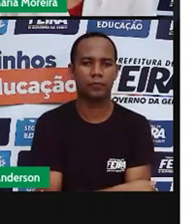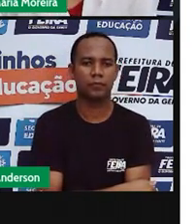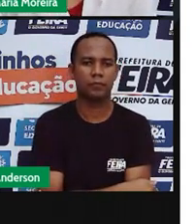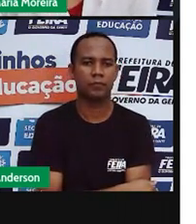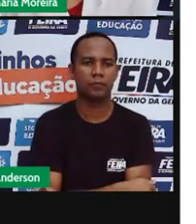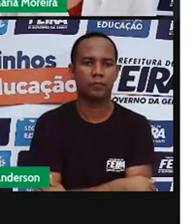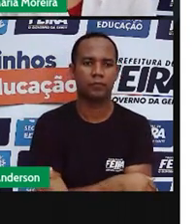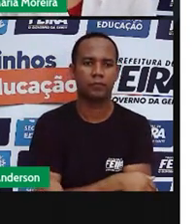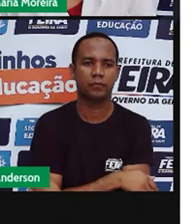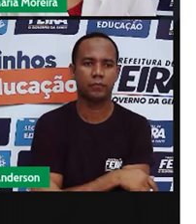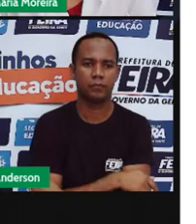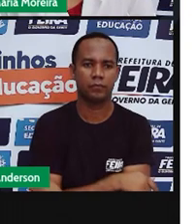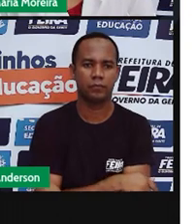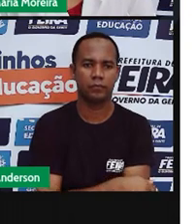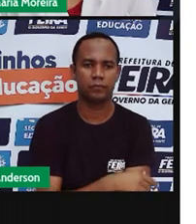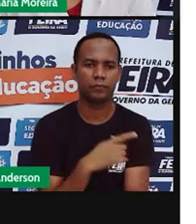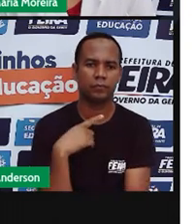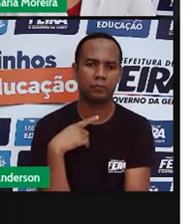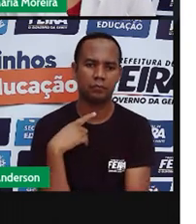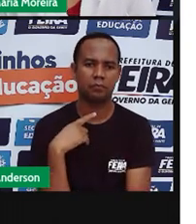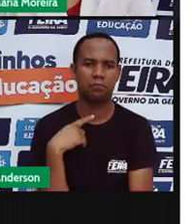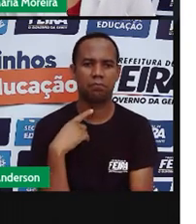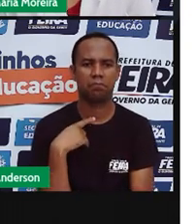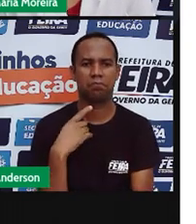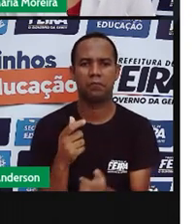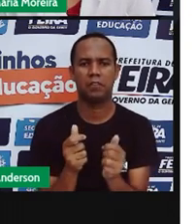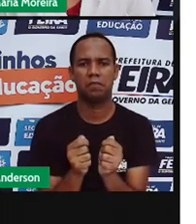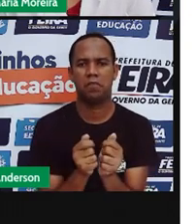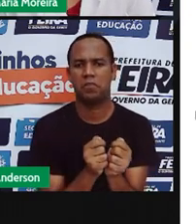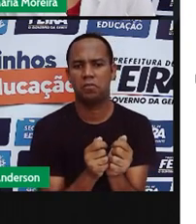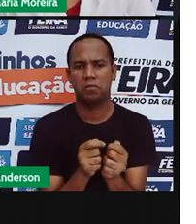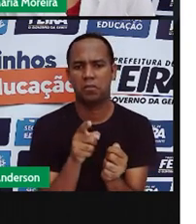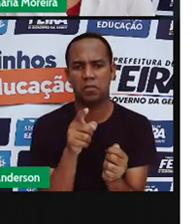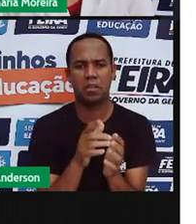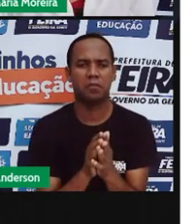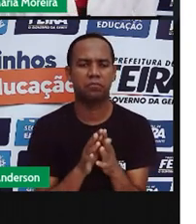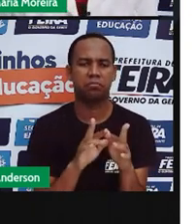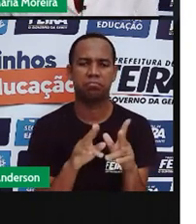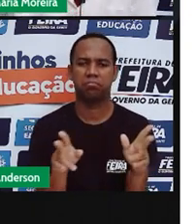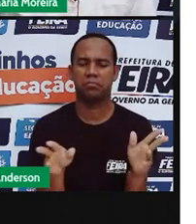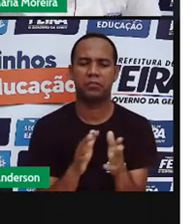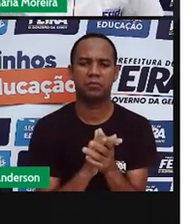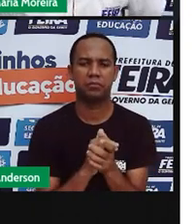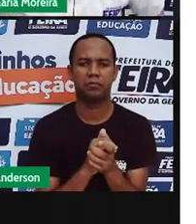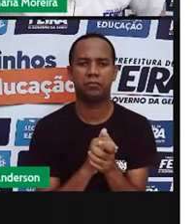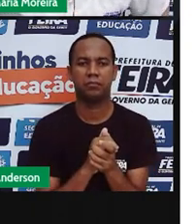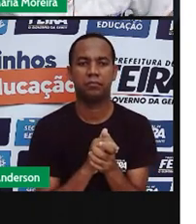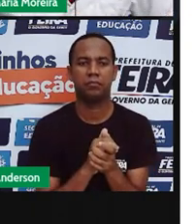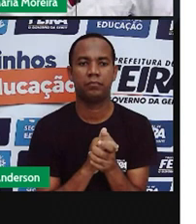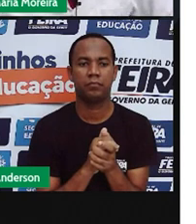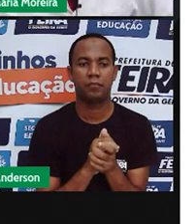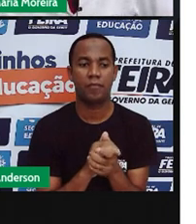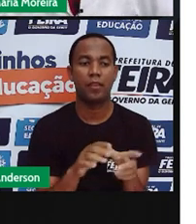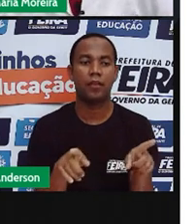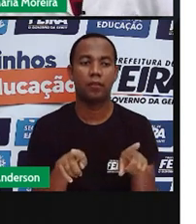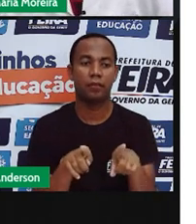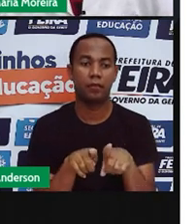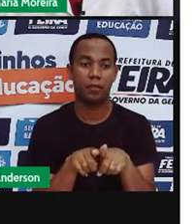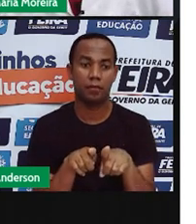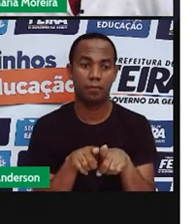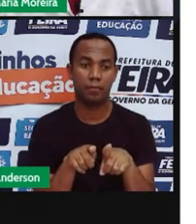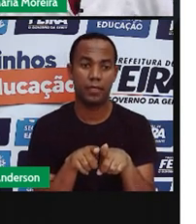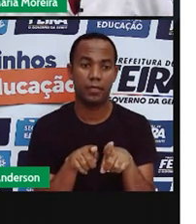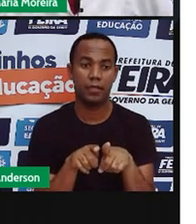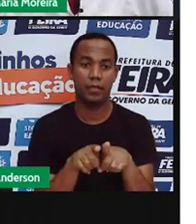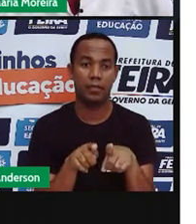E aí temos, né, teclado, controle de videogame, celular, mouse, bom. Mesmo assim, né,